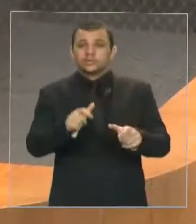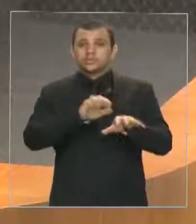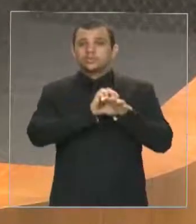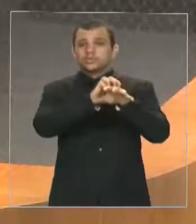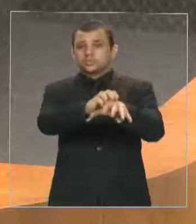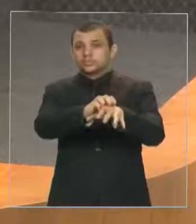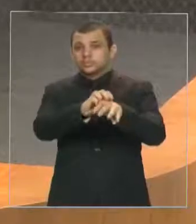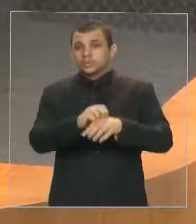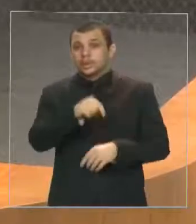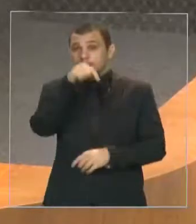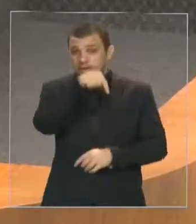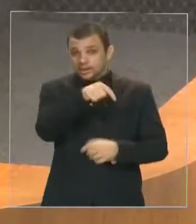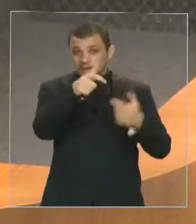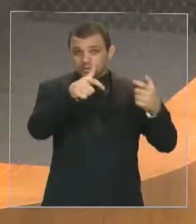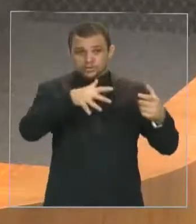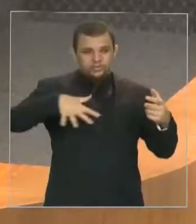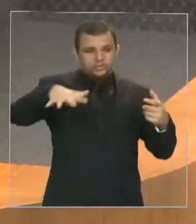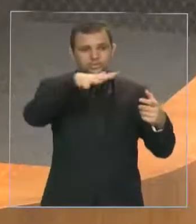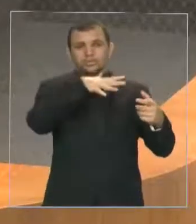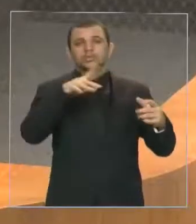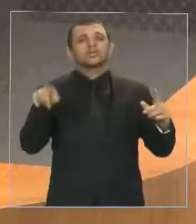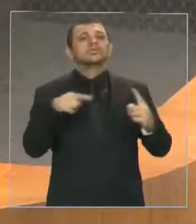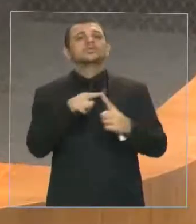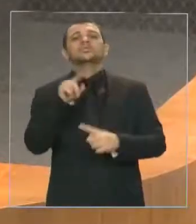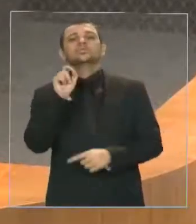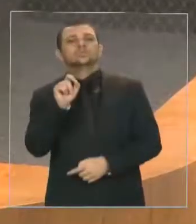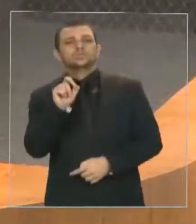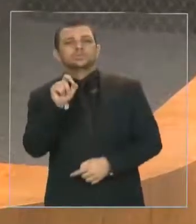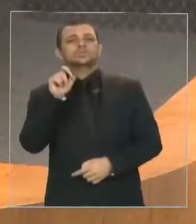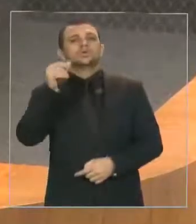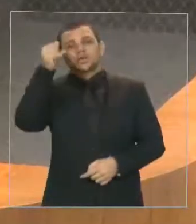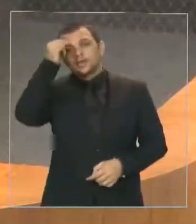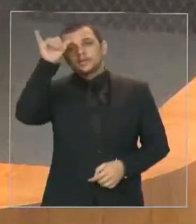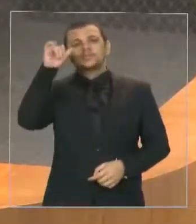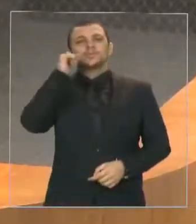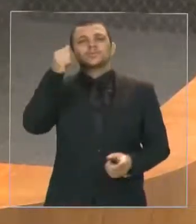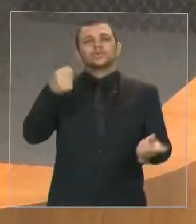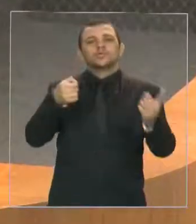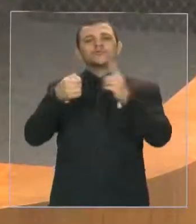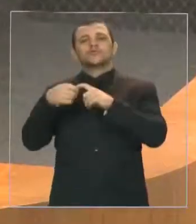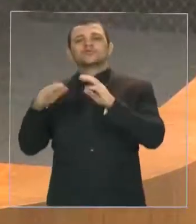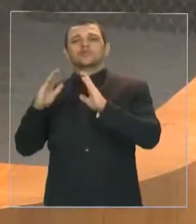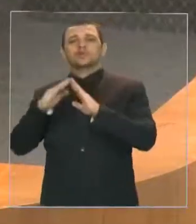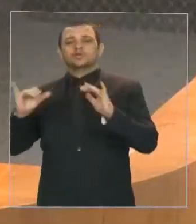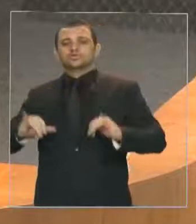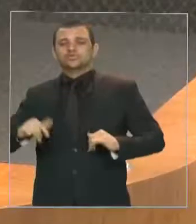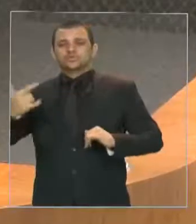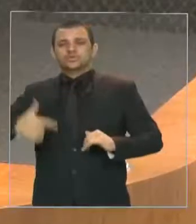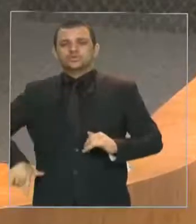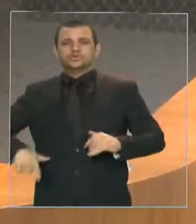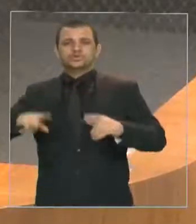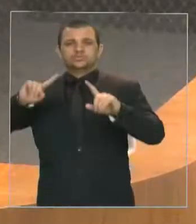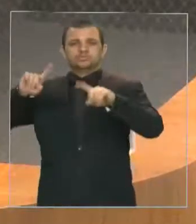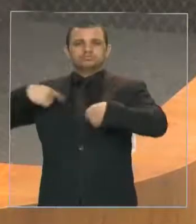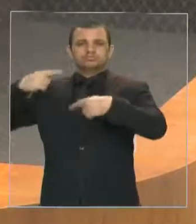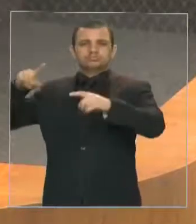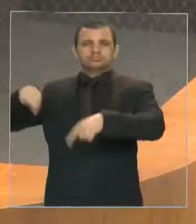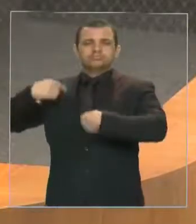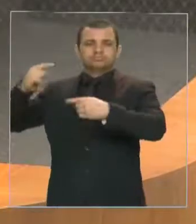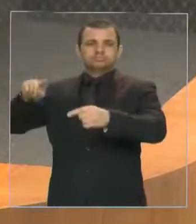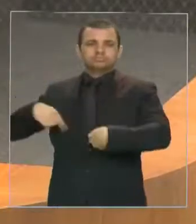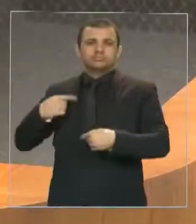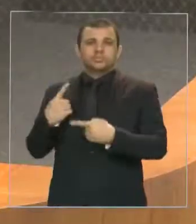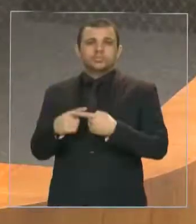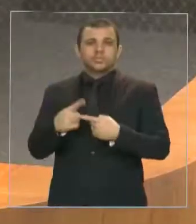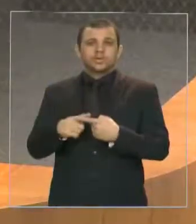evitar a revitimação da mulher, a revitimização da mulher, que até então se vê obrigada